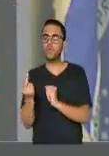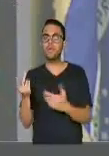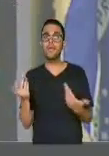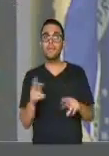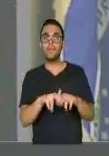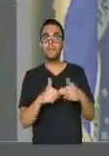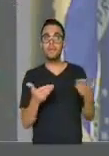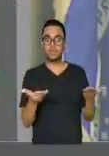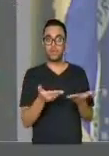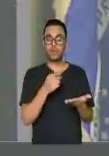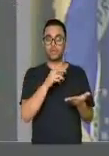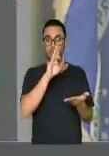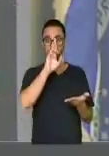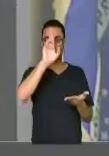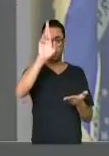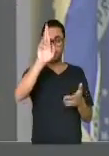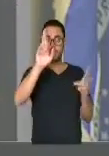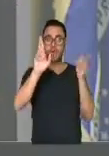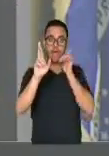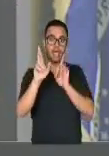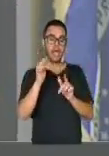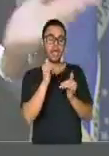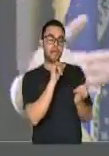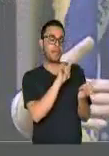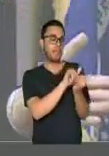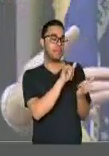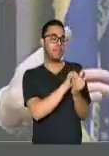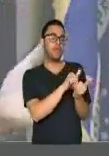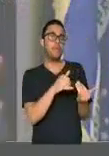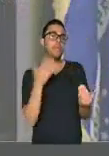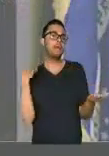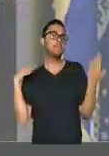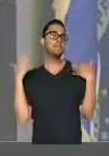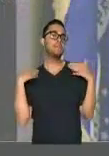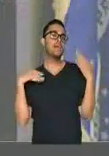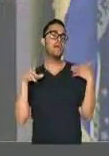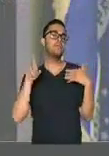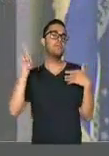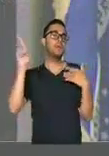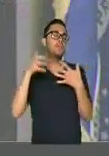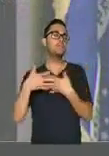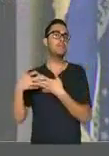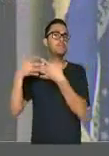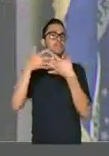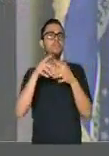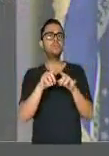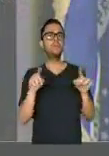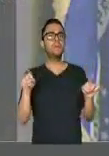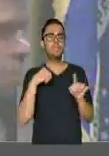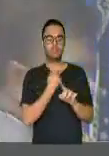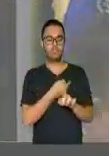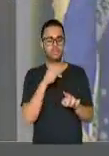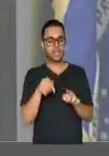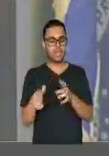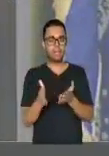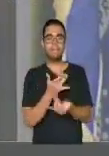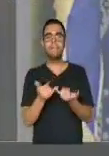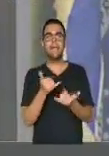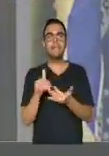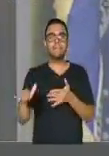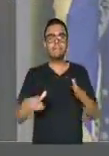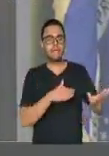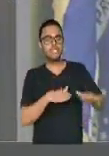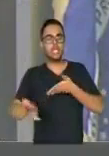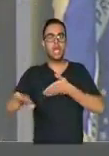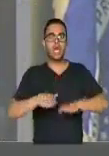da JBS ganharam um perdão e estão passeando nos Estados Unidos. E o Brasil está aqui, nós estamos aqui patinando. E ainda,